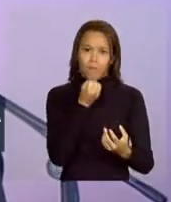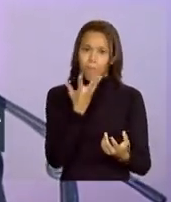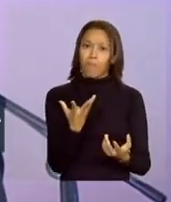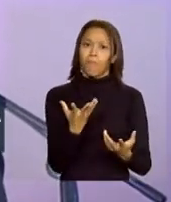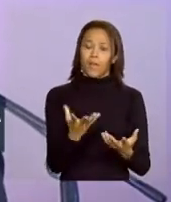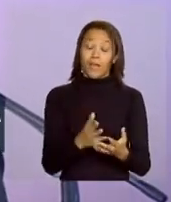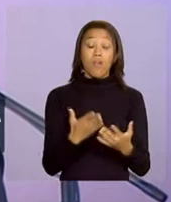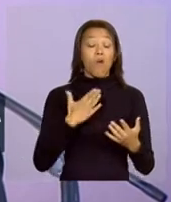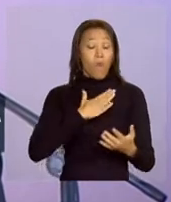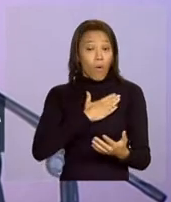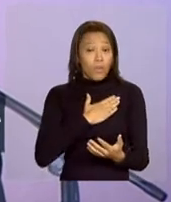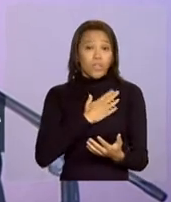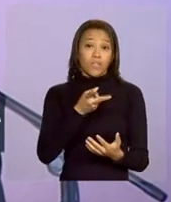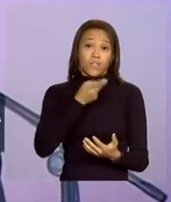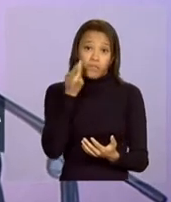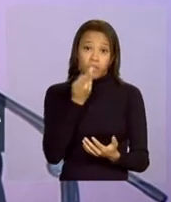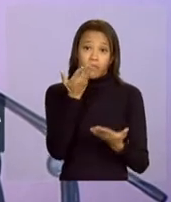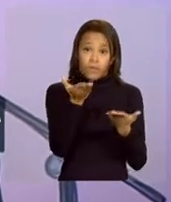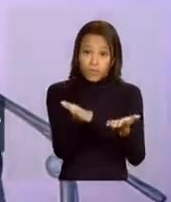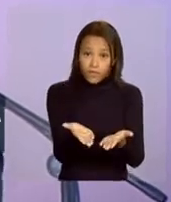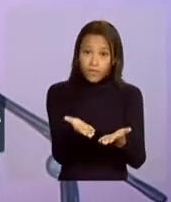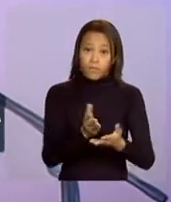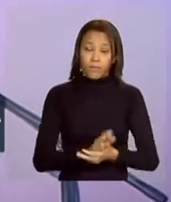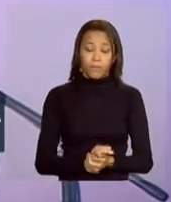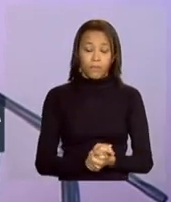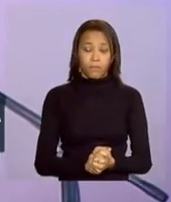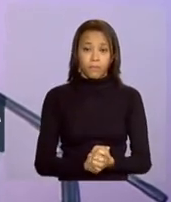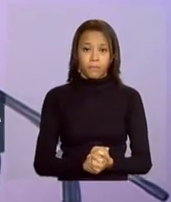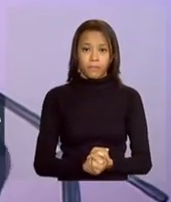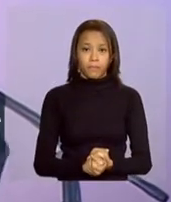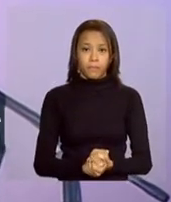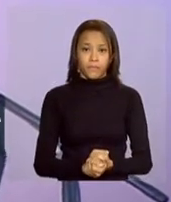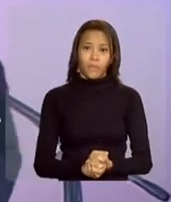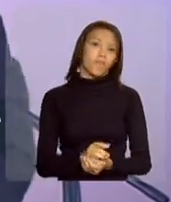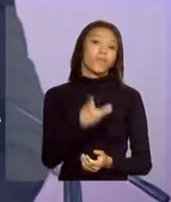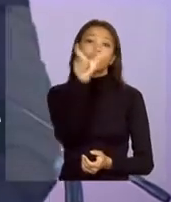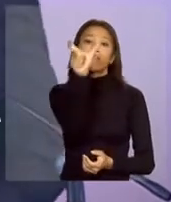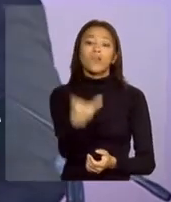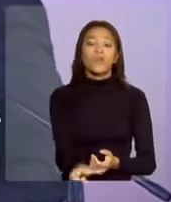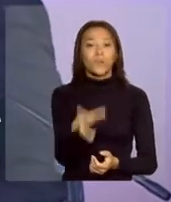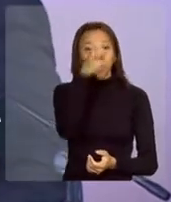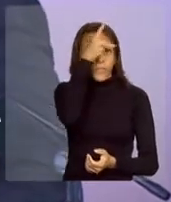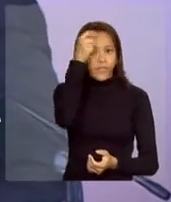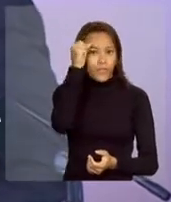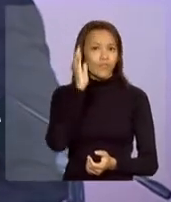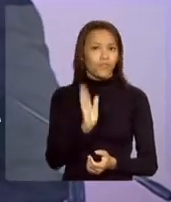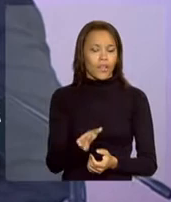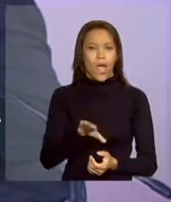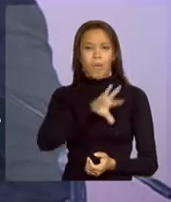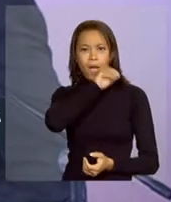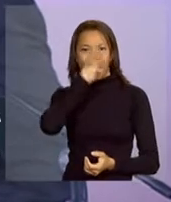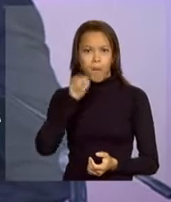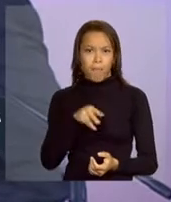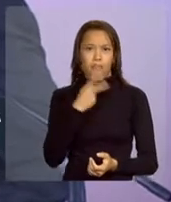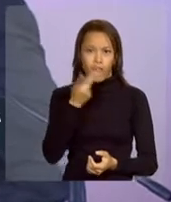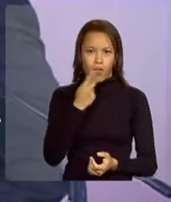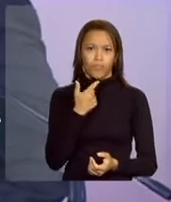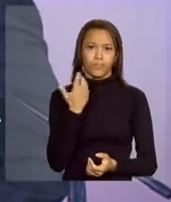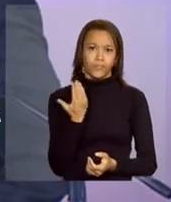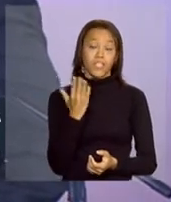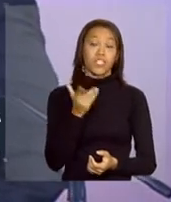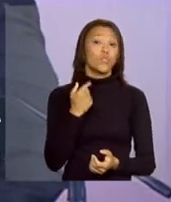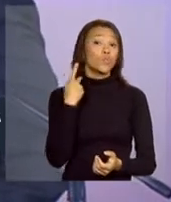de dizer que o prefeito Haddad, que falou há pouco acerca de suas